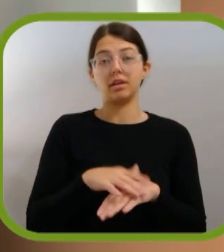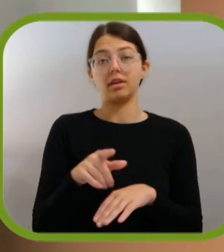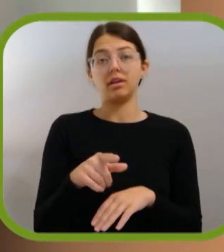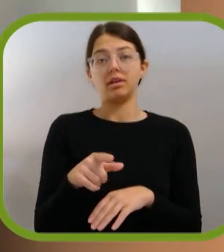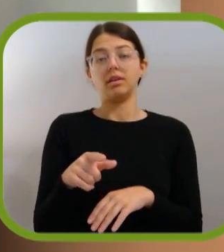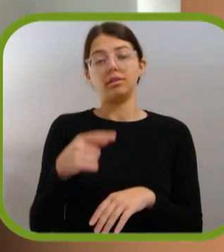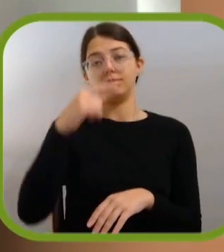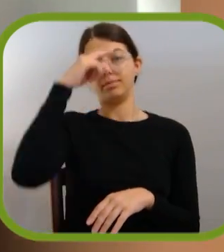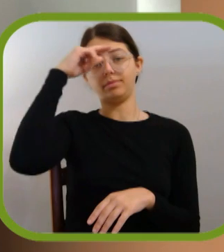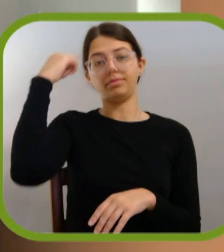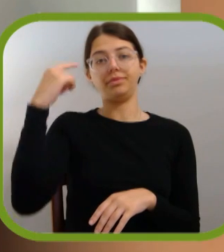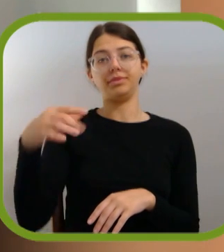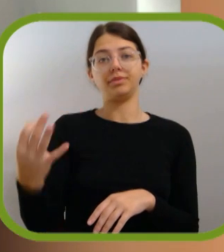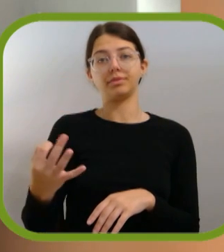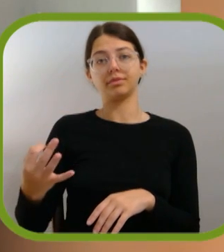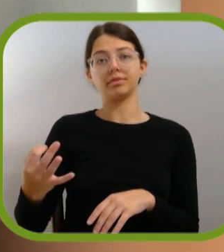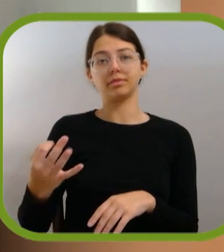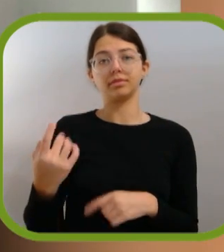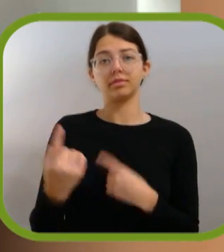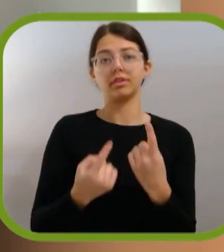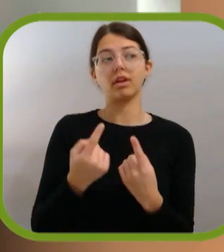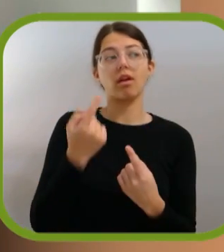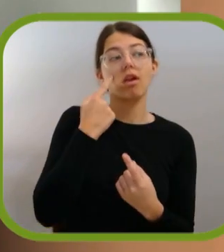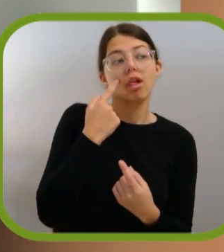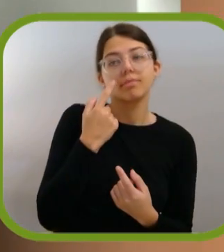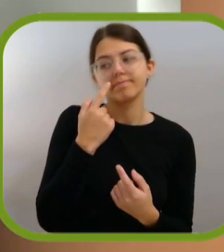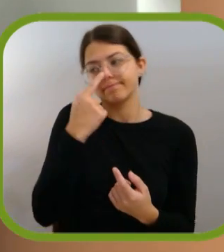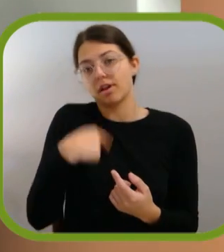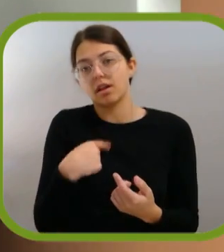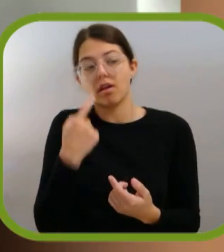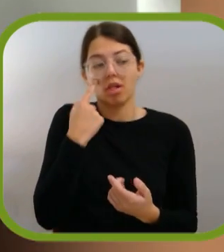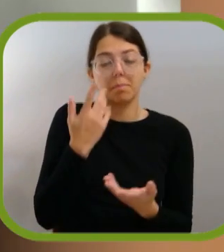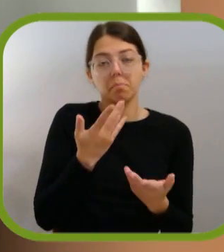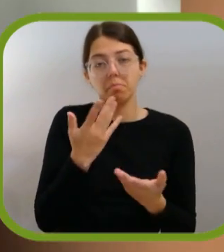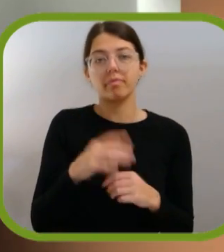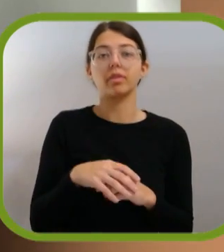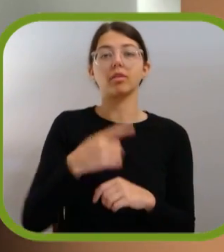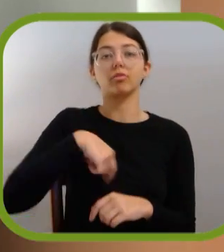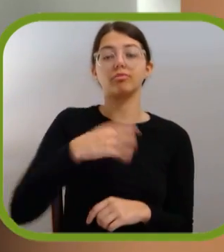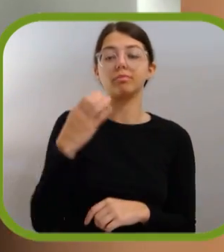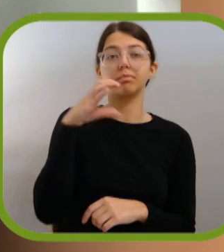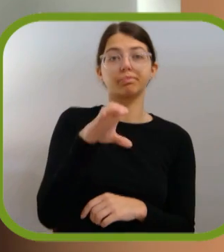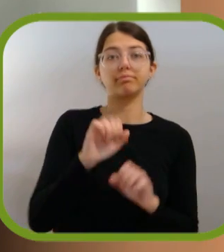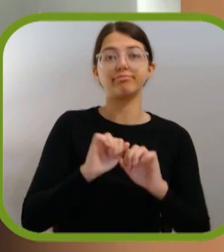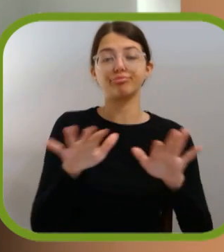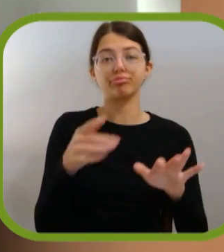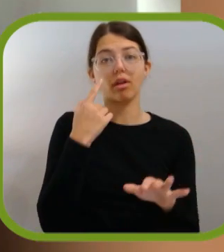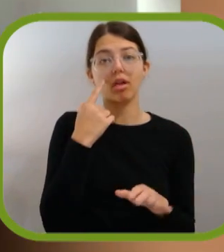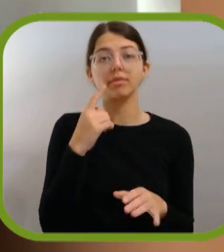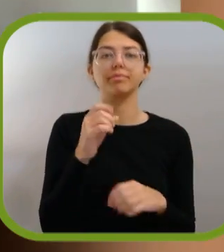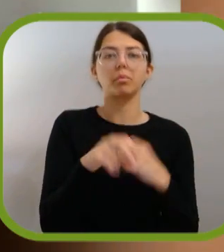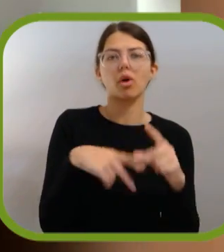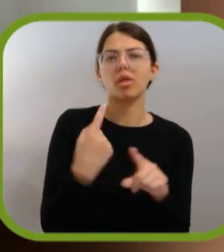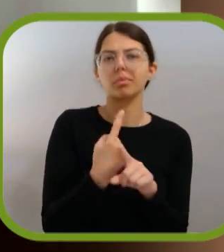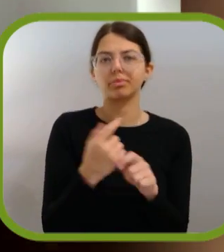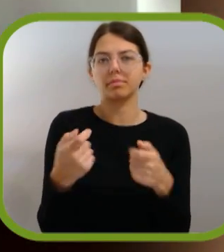tal, é difícil. E às vezes é um pouco por tentativa e erro. Ou seja, nós tentamos um conteúdo, há sempre uma